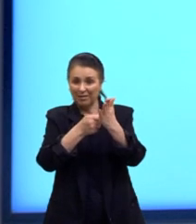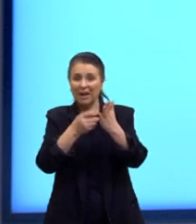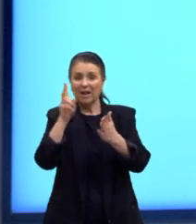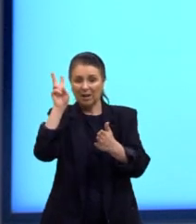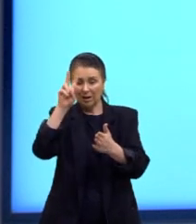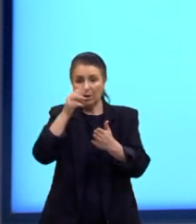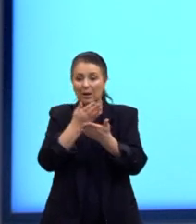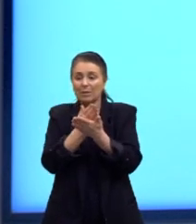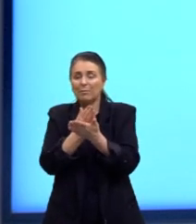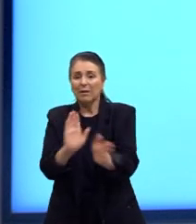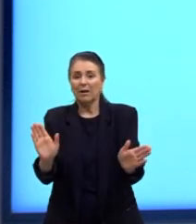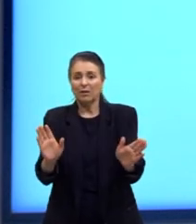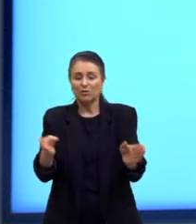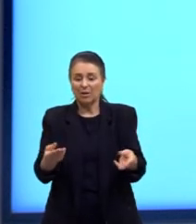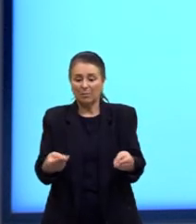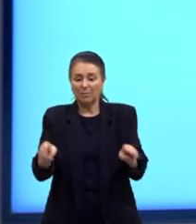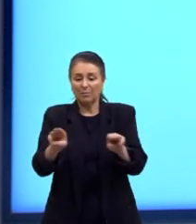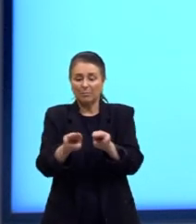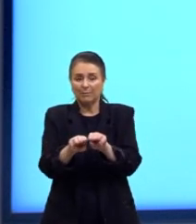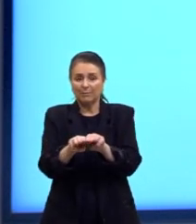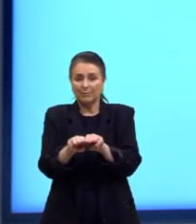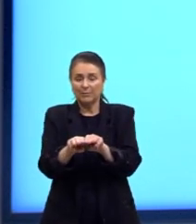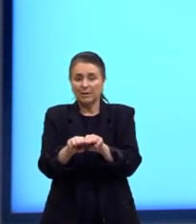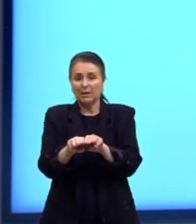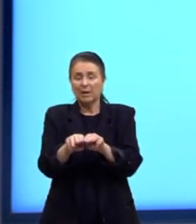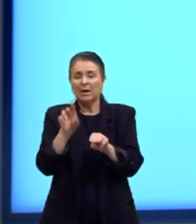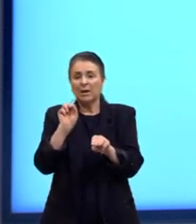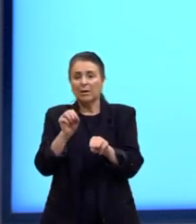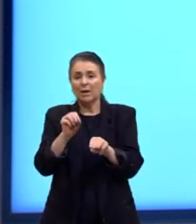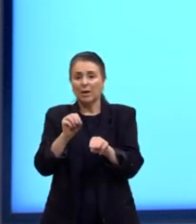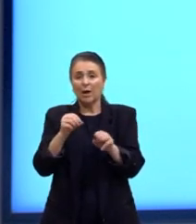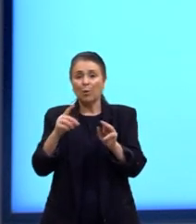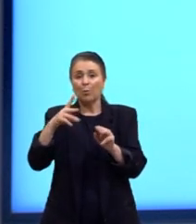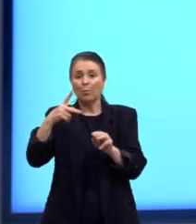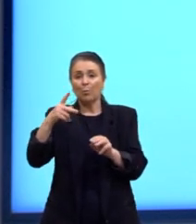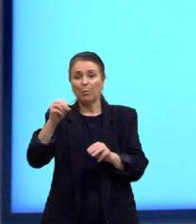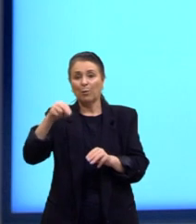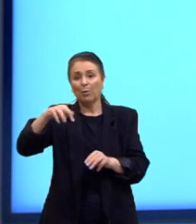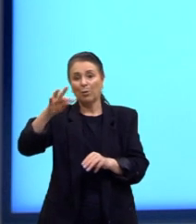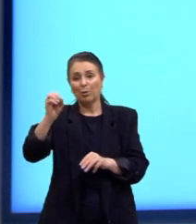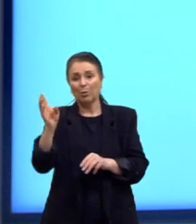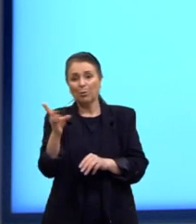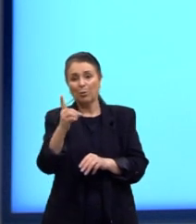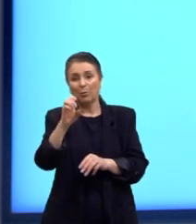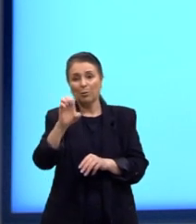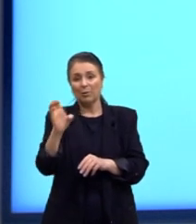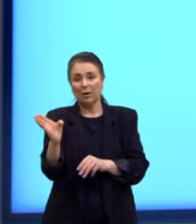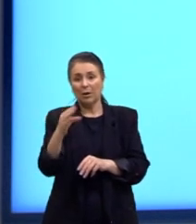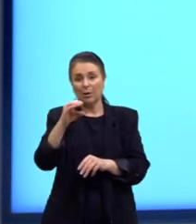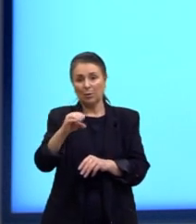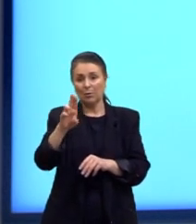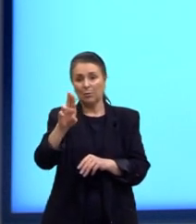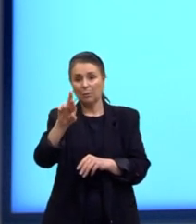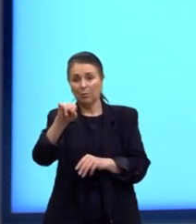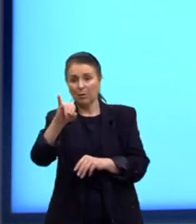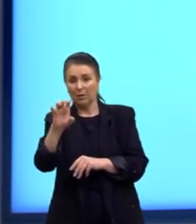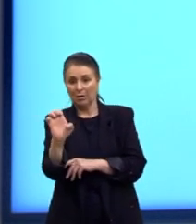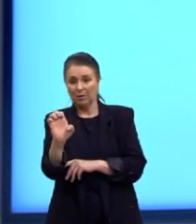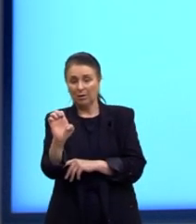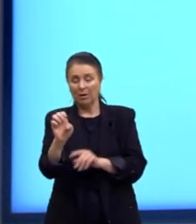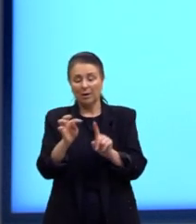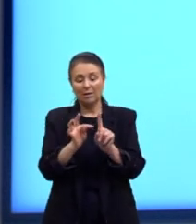de magnetização é o ponto de currinho que a gente fala. Então, essa temperatura,